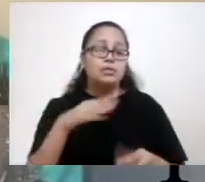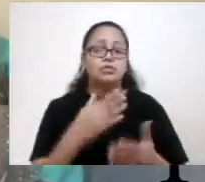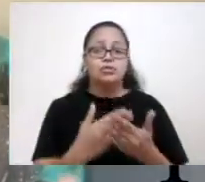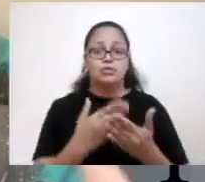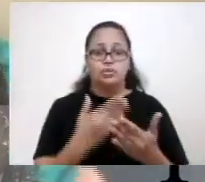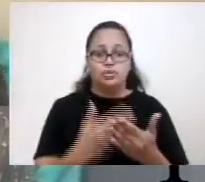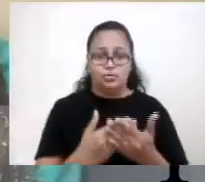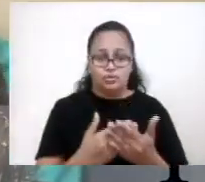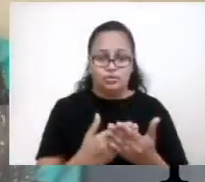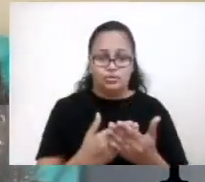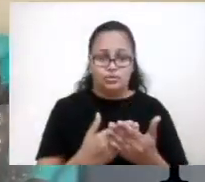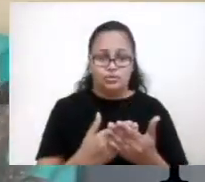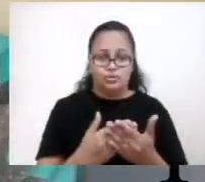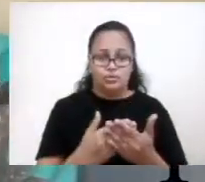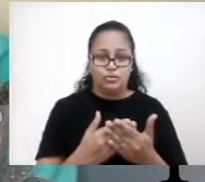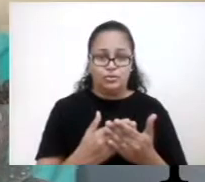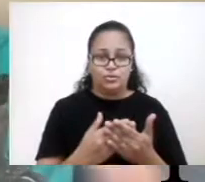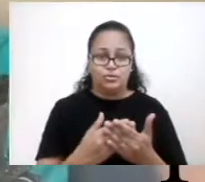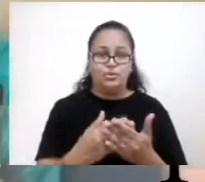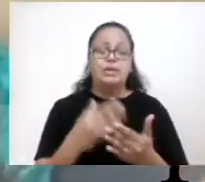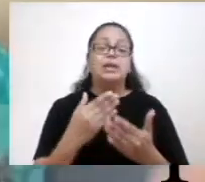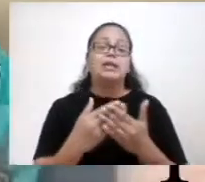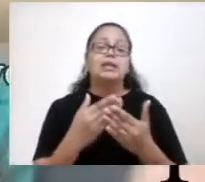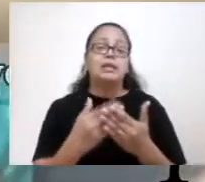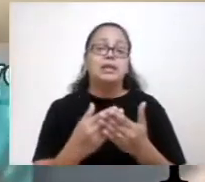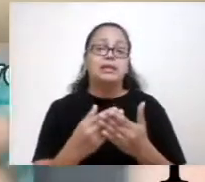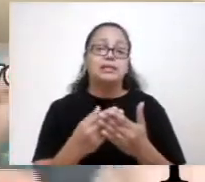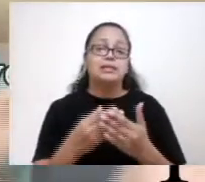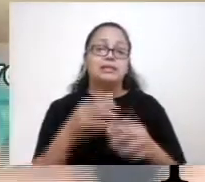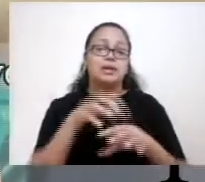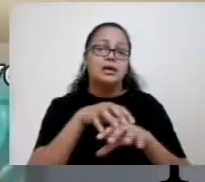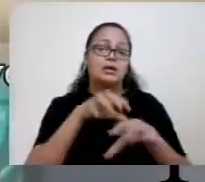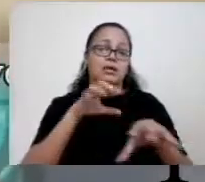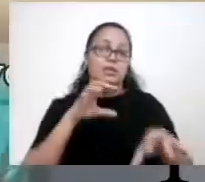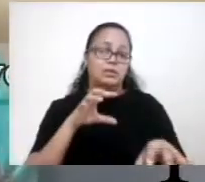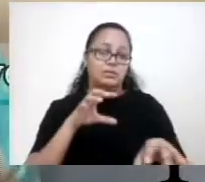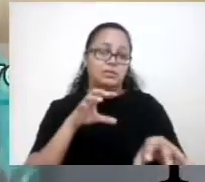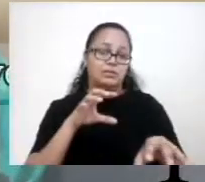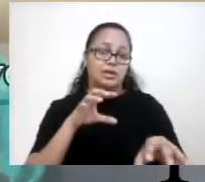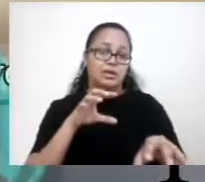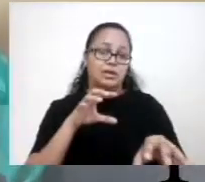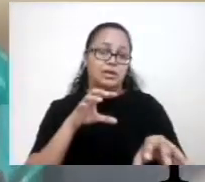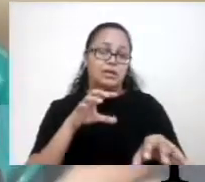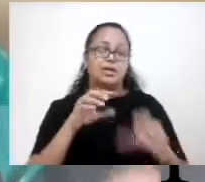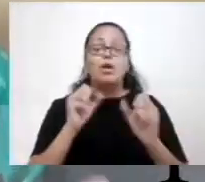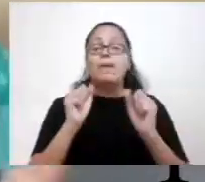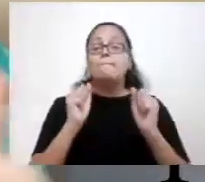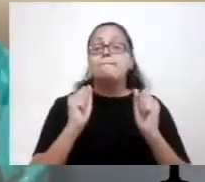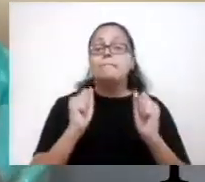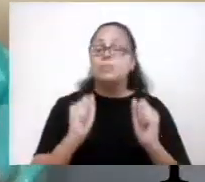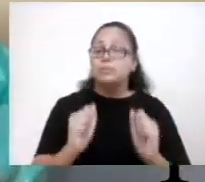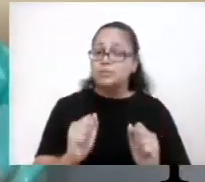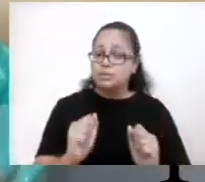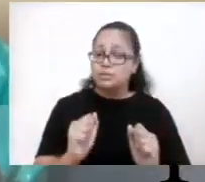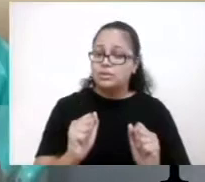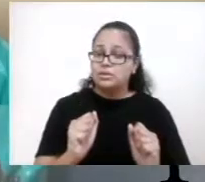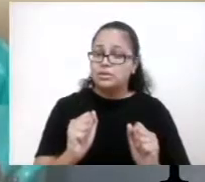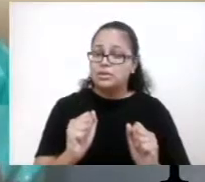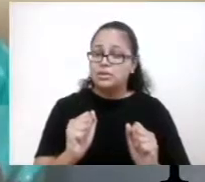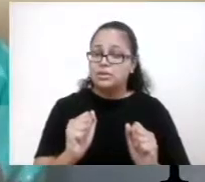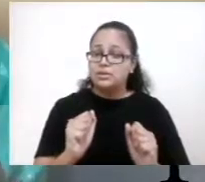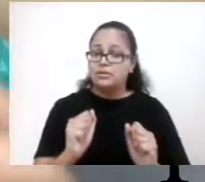aulas que ele vai assistir online o mais próximo possível da rotina escolar dele,